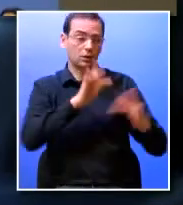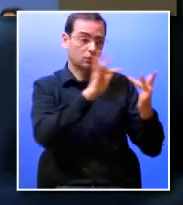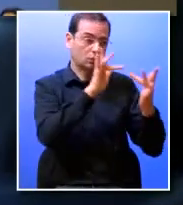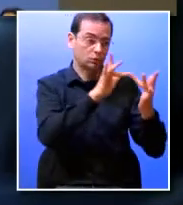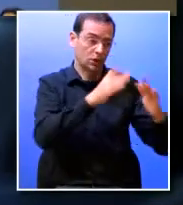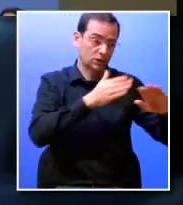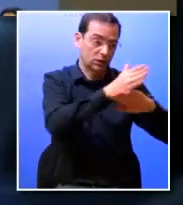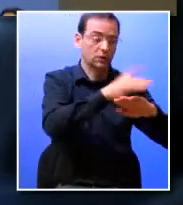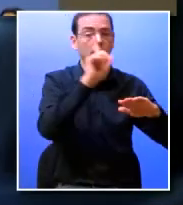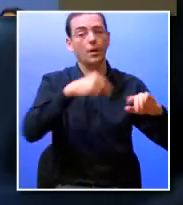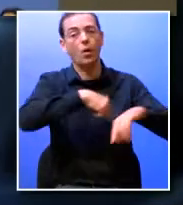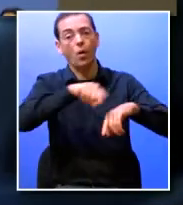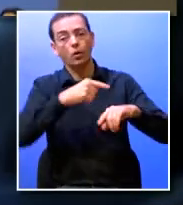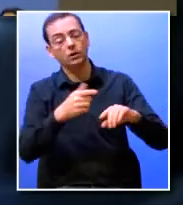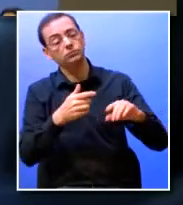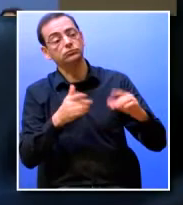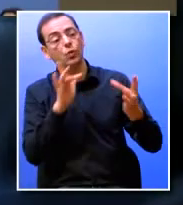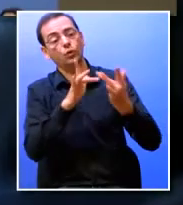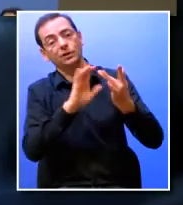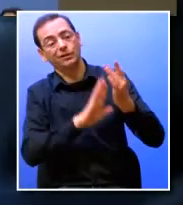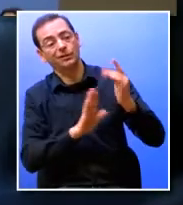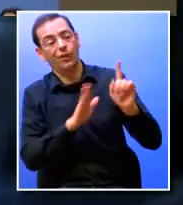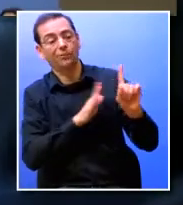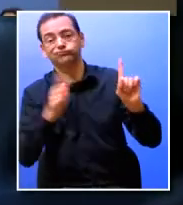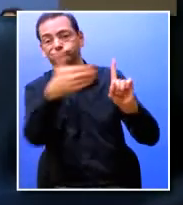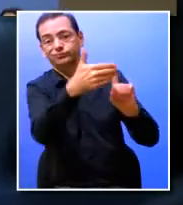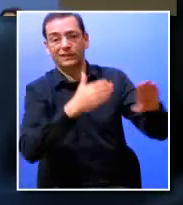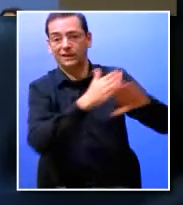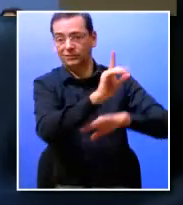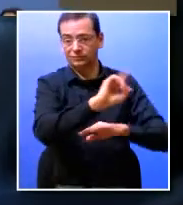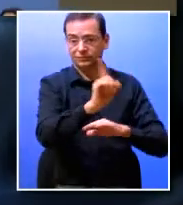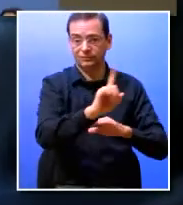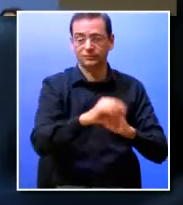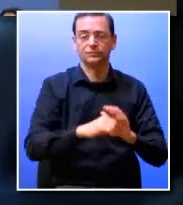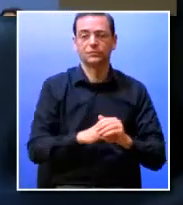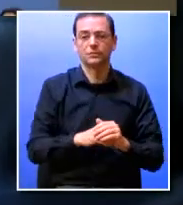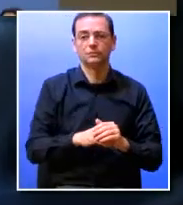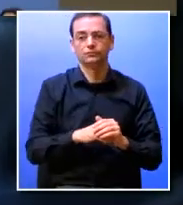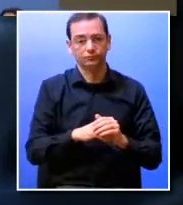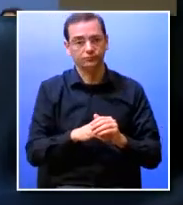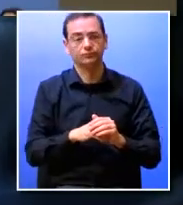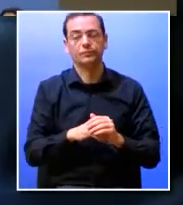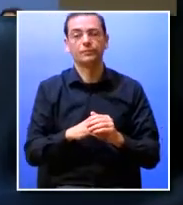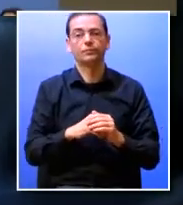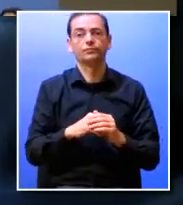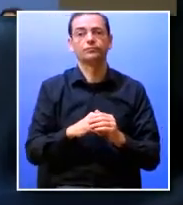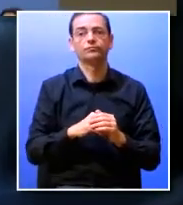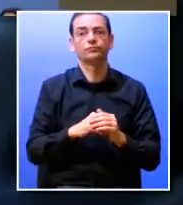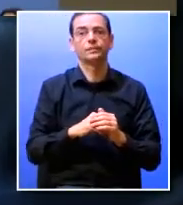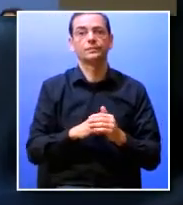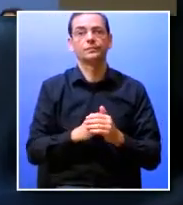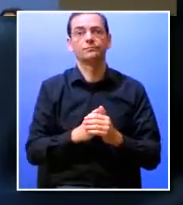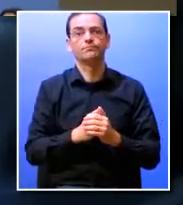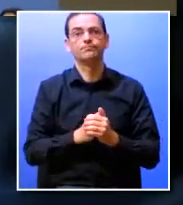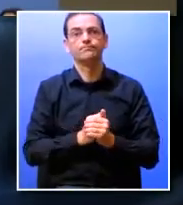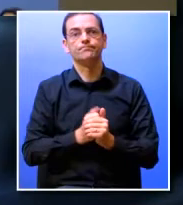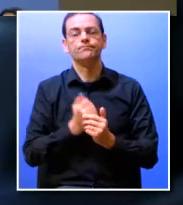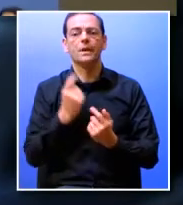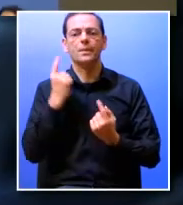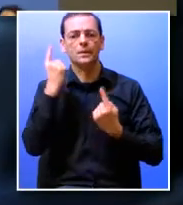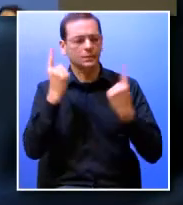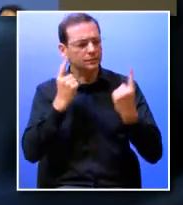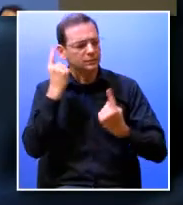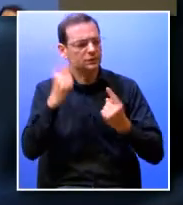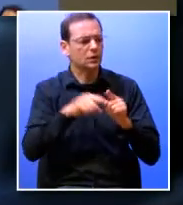horas de contato indireto mas como é que poderíamos então desenvolver estas